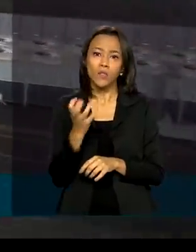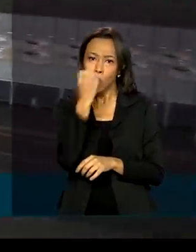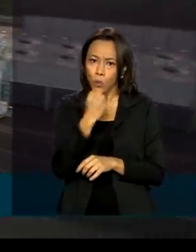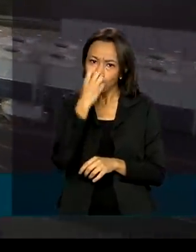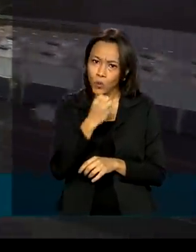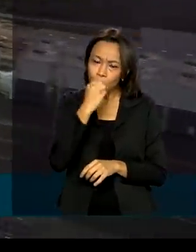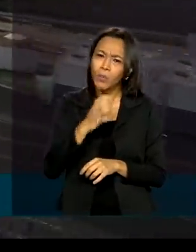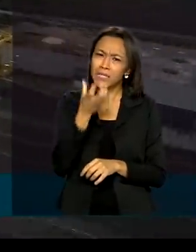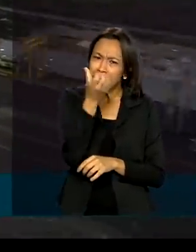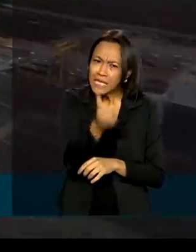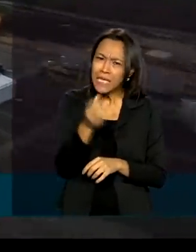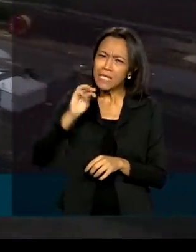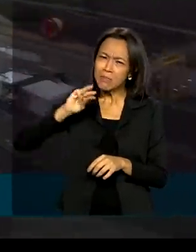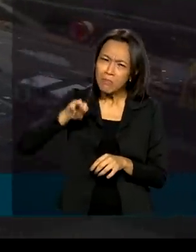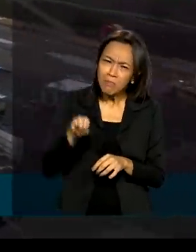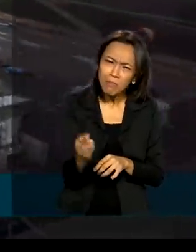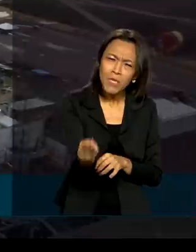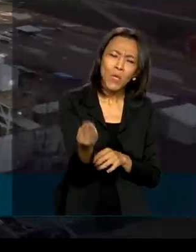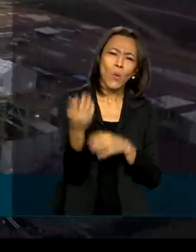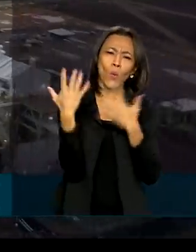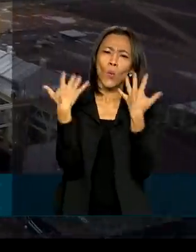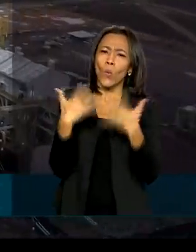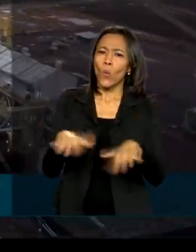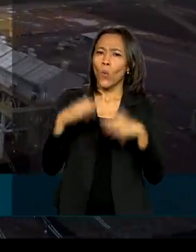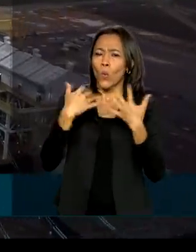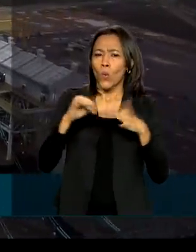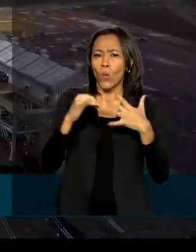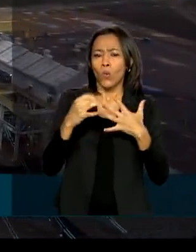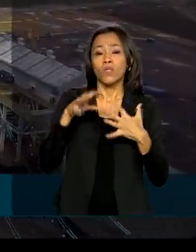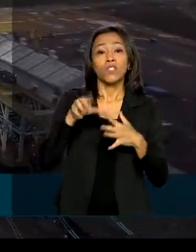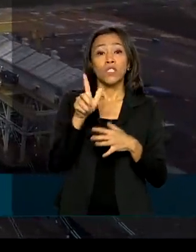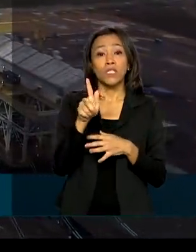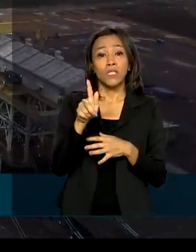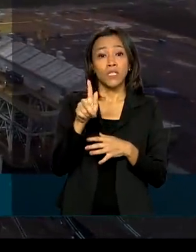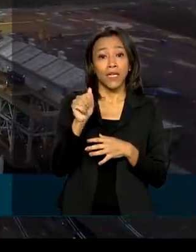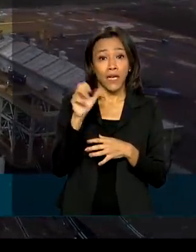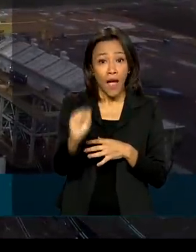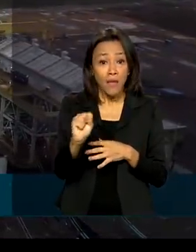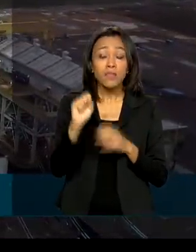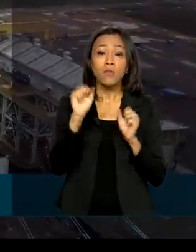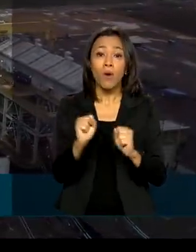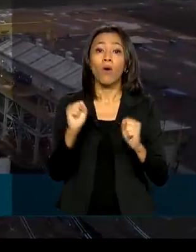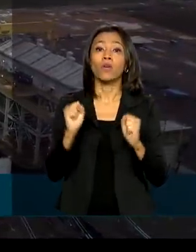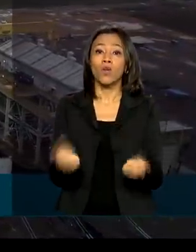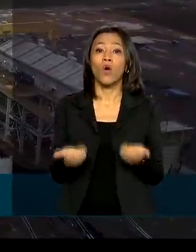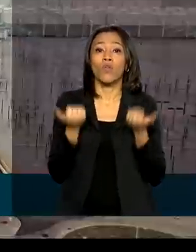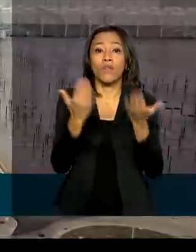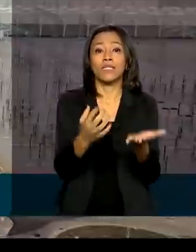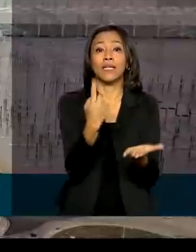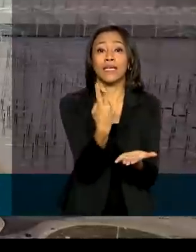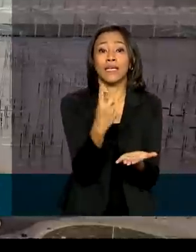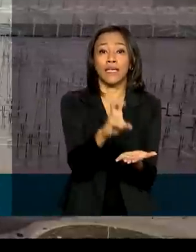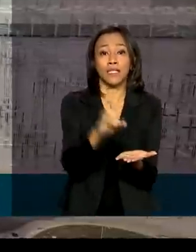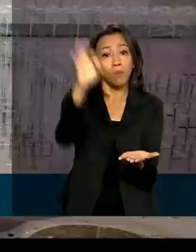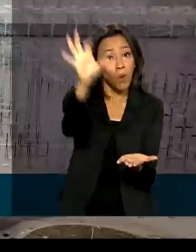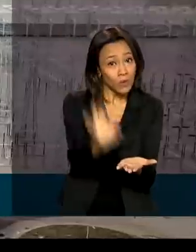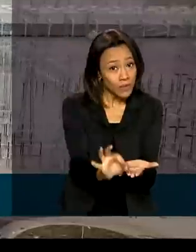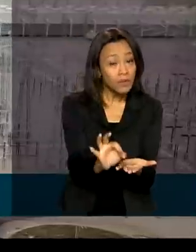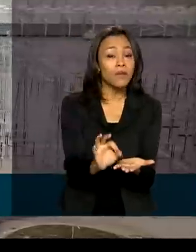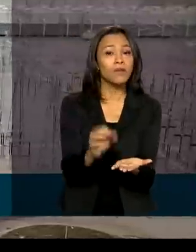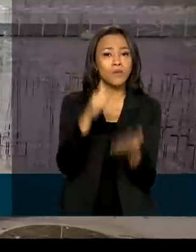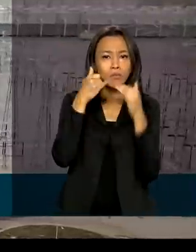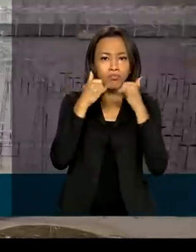6 milhões de metros cúbicos dia de gás natural e pode oferecer até 15% da energia que o Nordeste